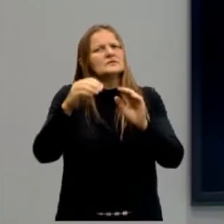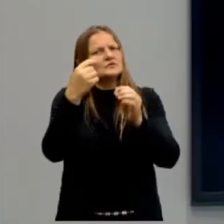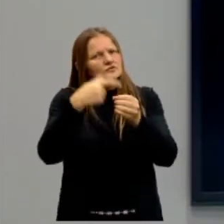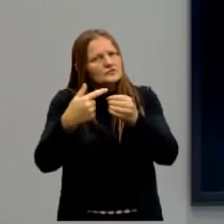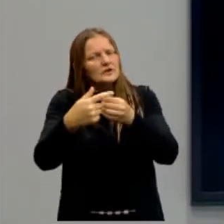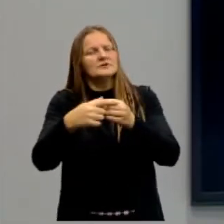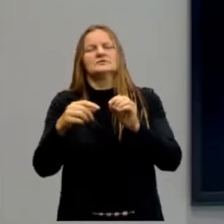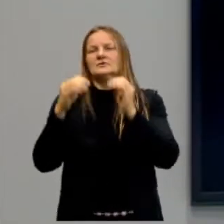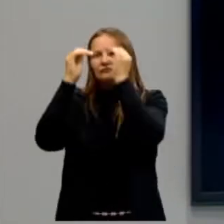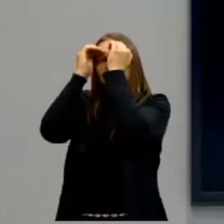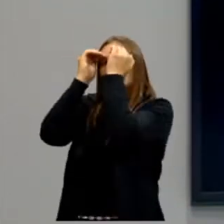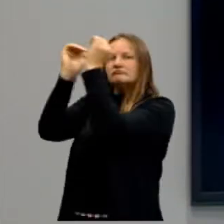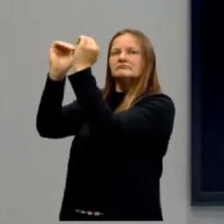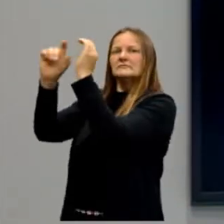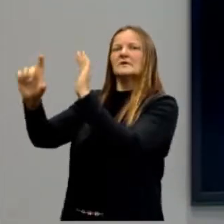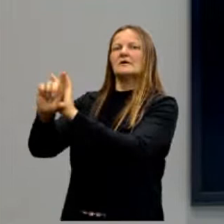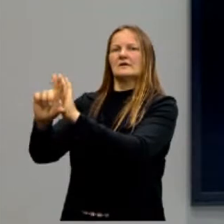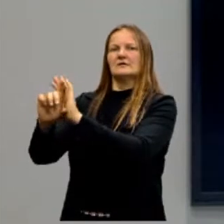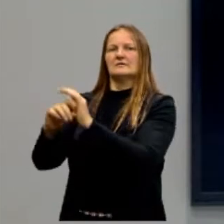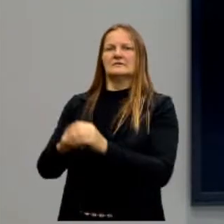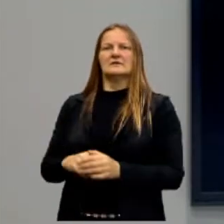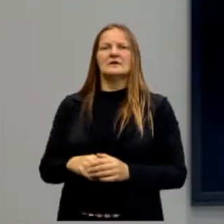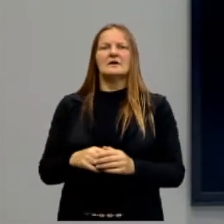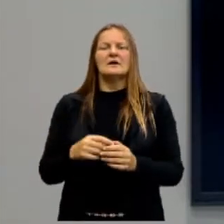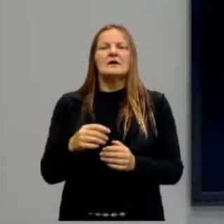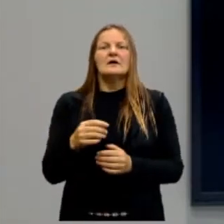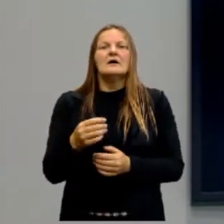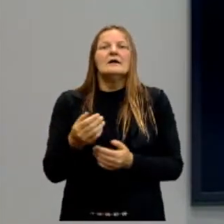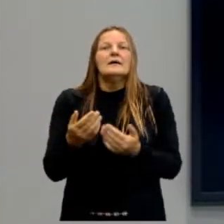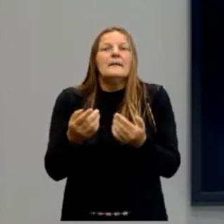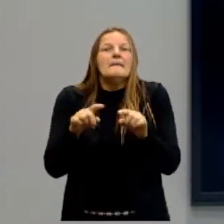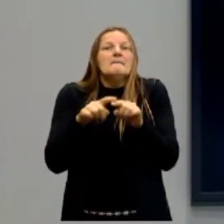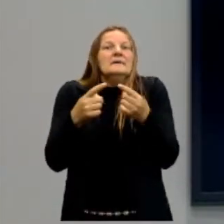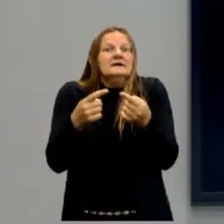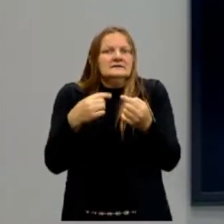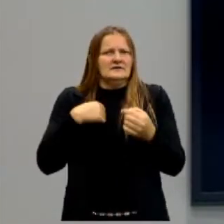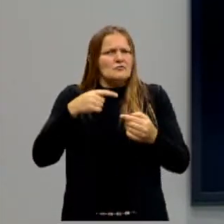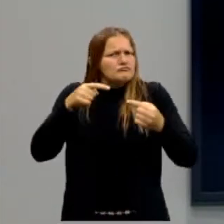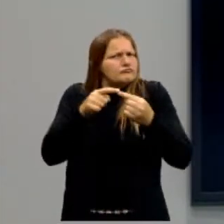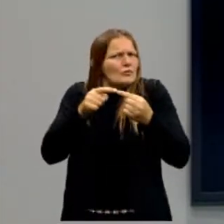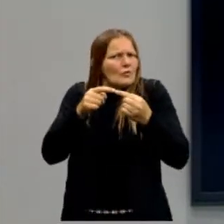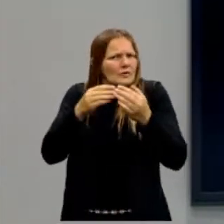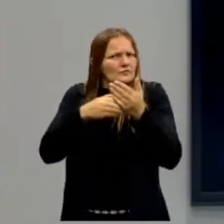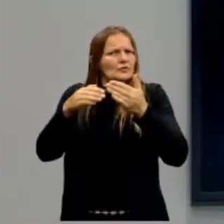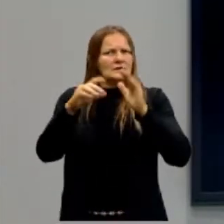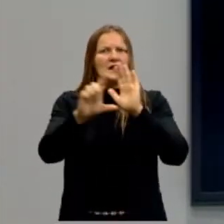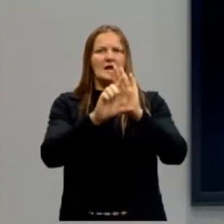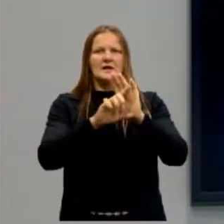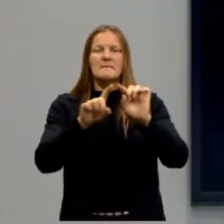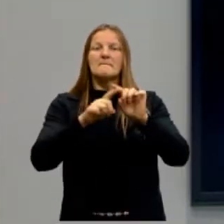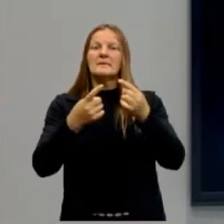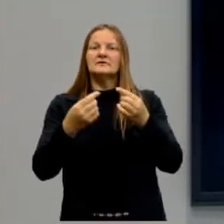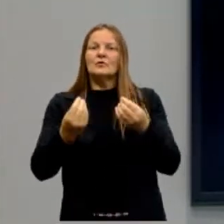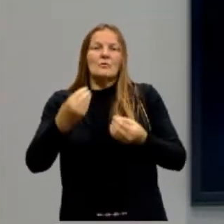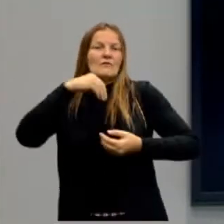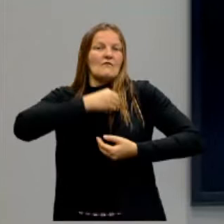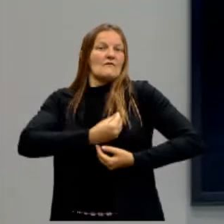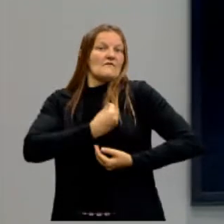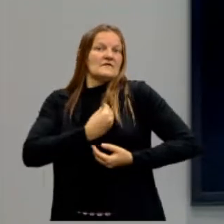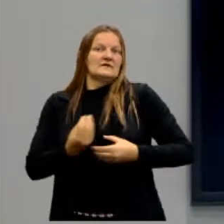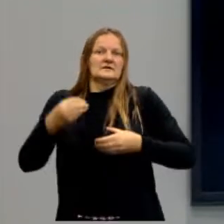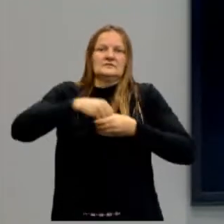e temos que obedecê-las. Nem todas as leis eu concordo. Nem todas. Mas, como eu vivo em uma sociedade,